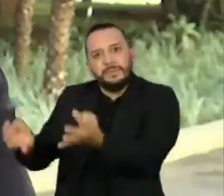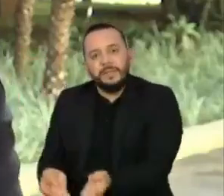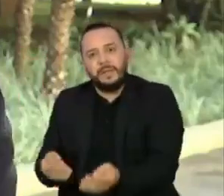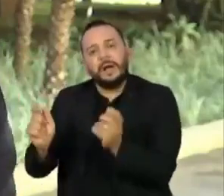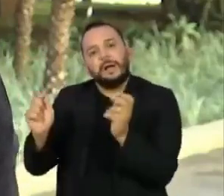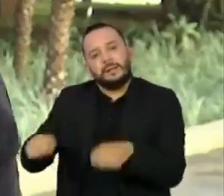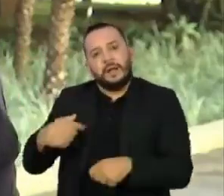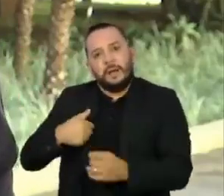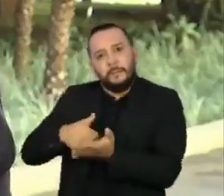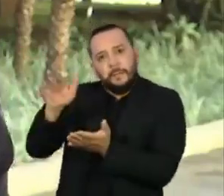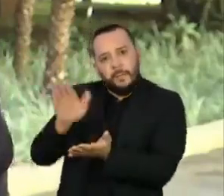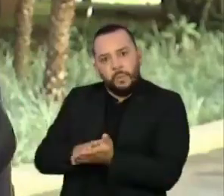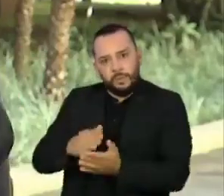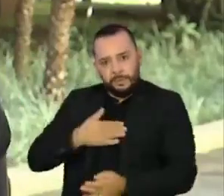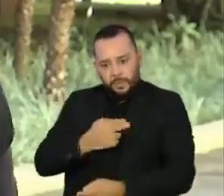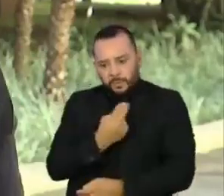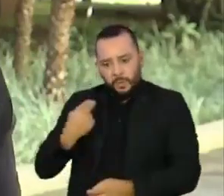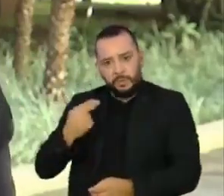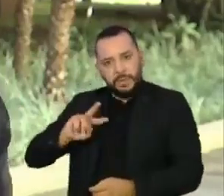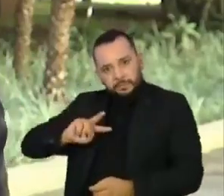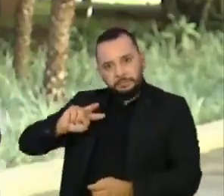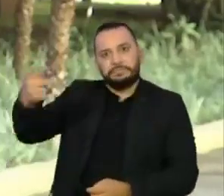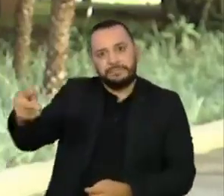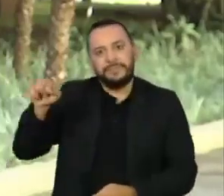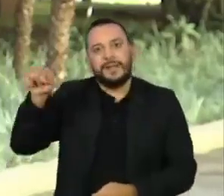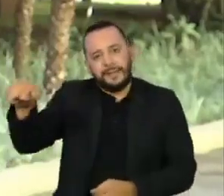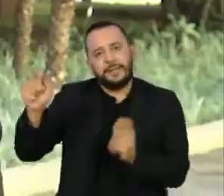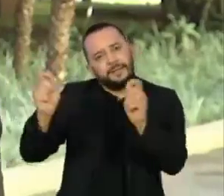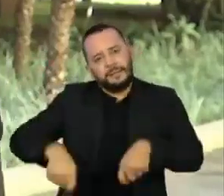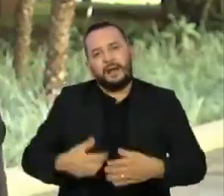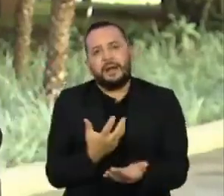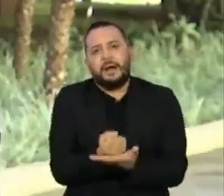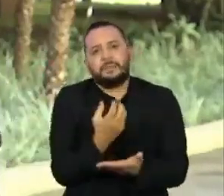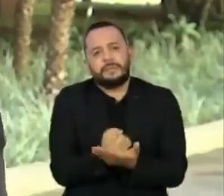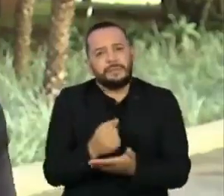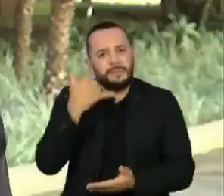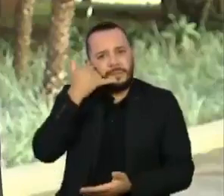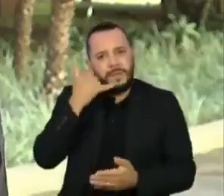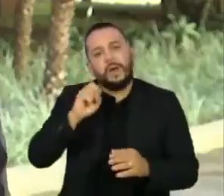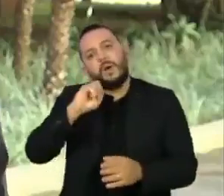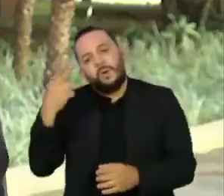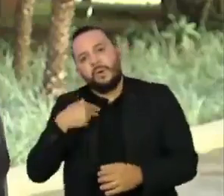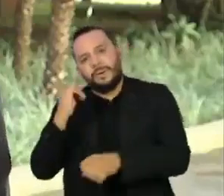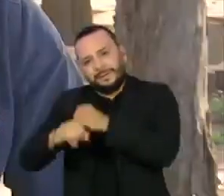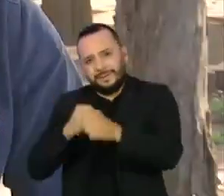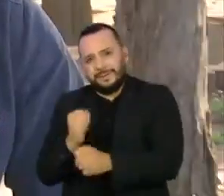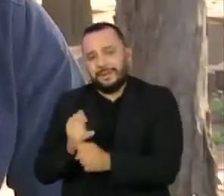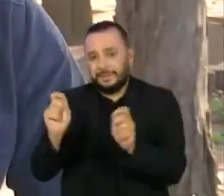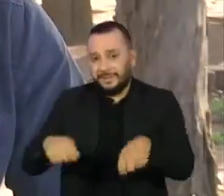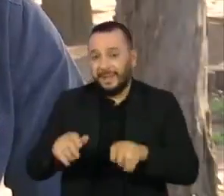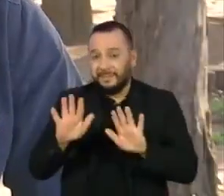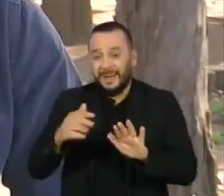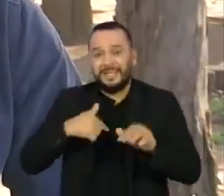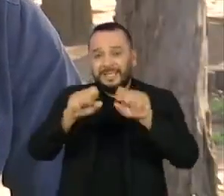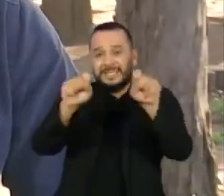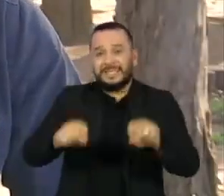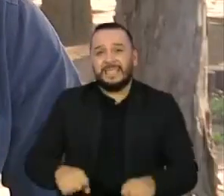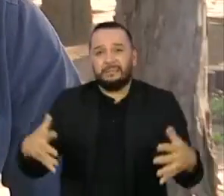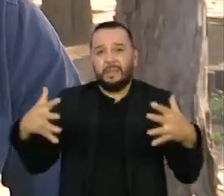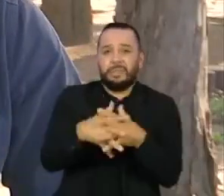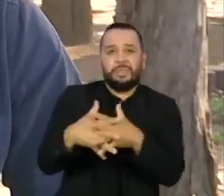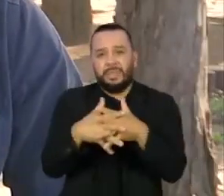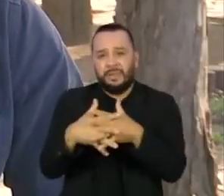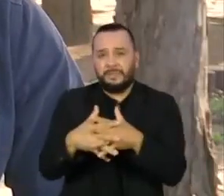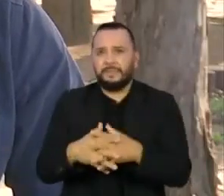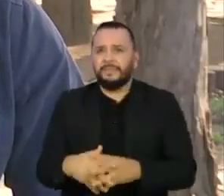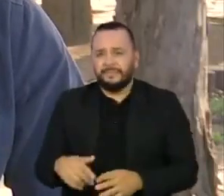apelação no Detran, pelo aplicativo de celular ou na internet. Mas, na prática, isso nem sempre funciona. No sistema, estava constando que